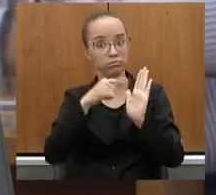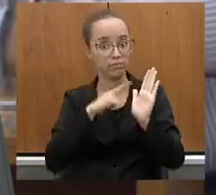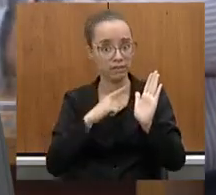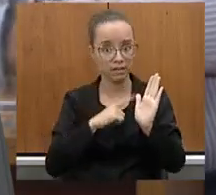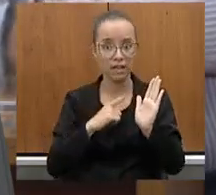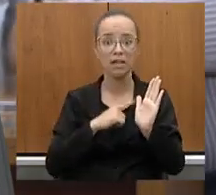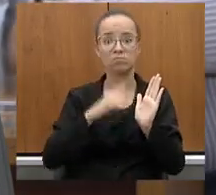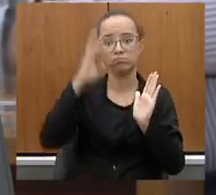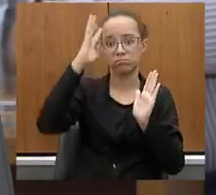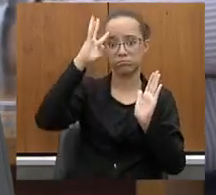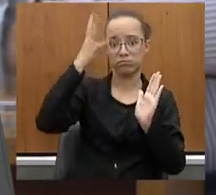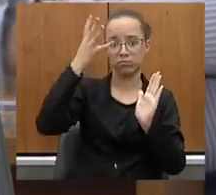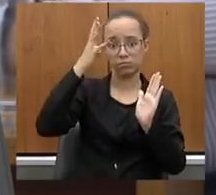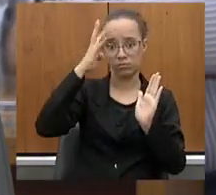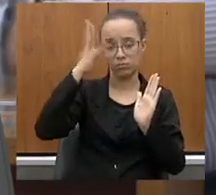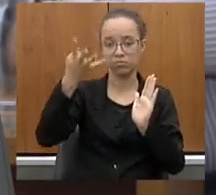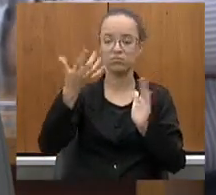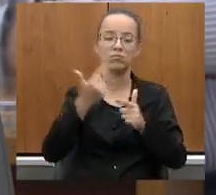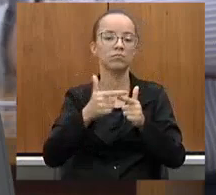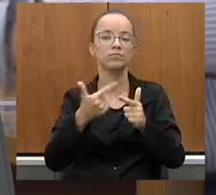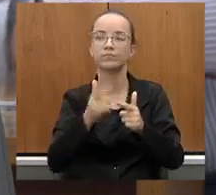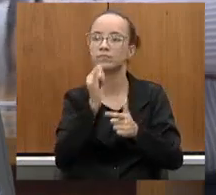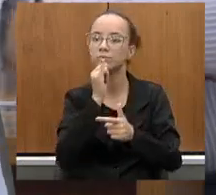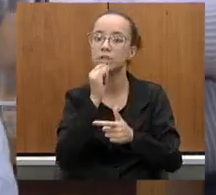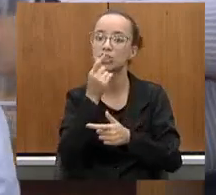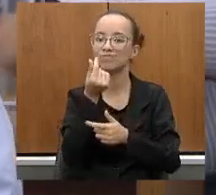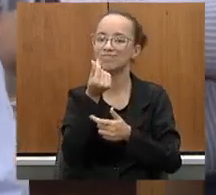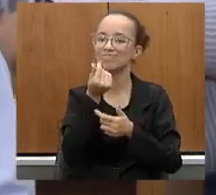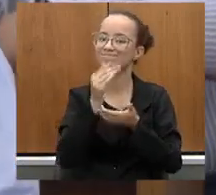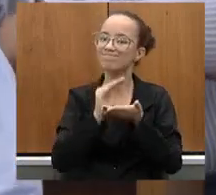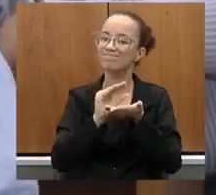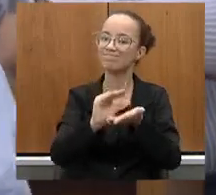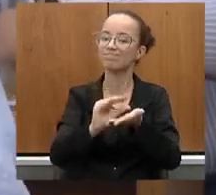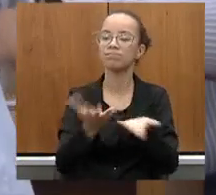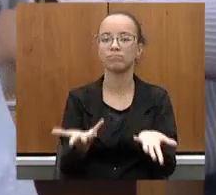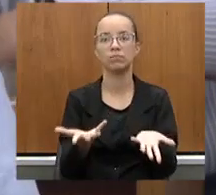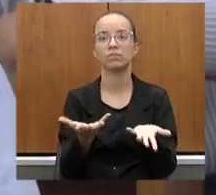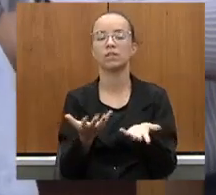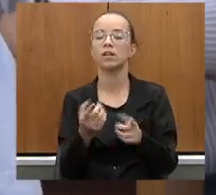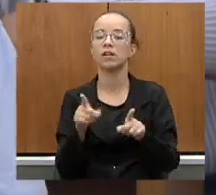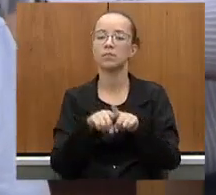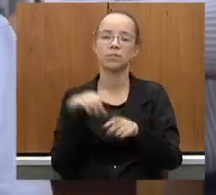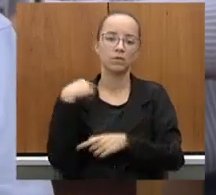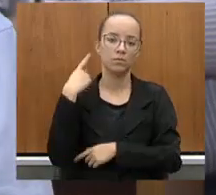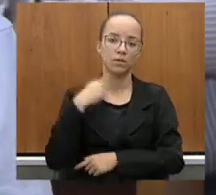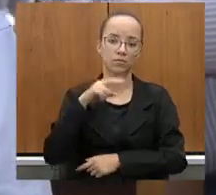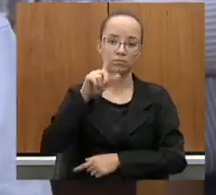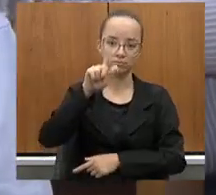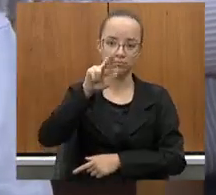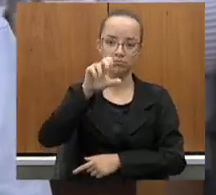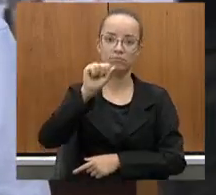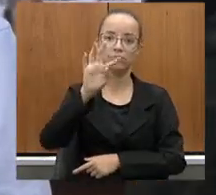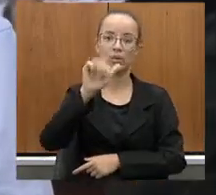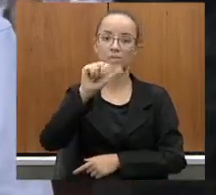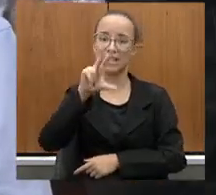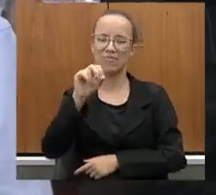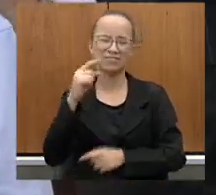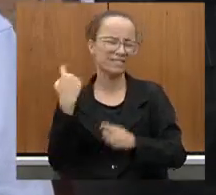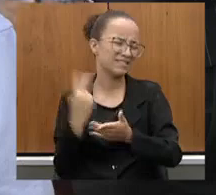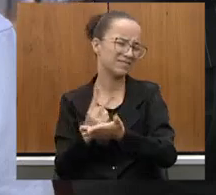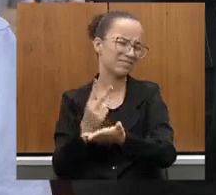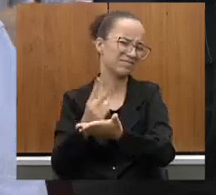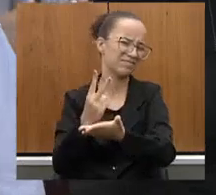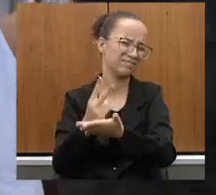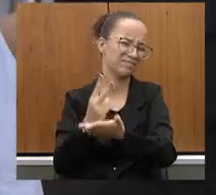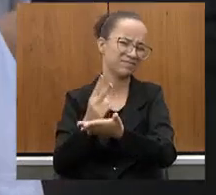resolver o problema de recurso. Deputado Gustavo Santana, a gente sempre chama a atenção desse